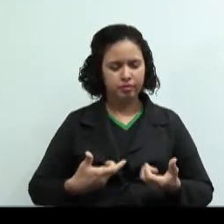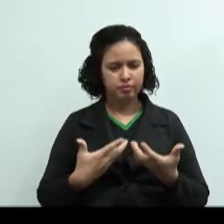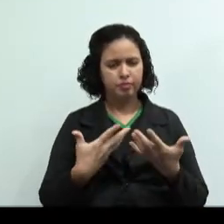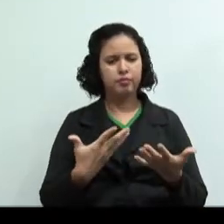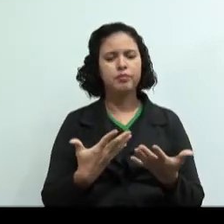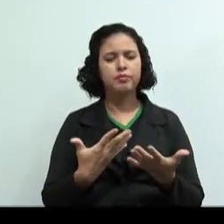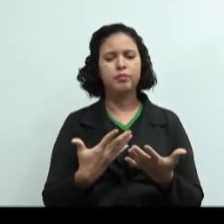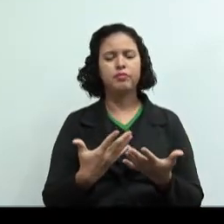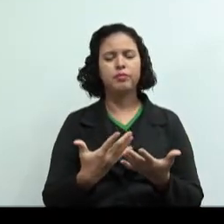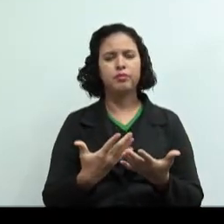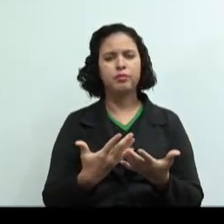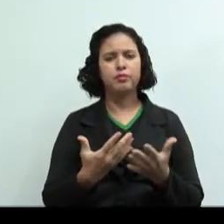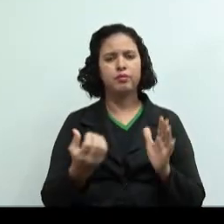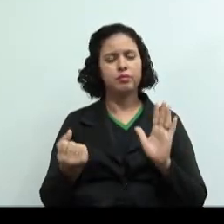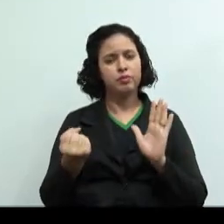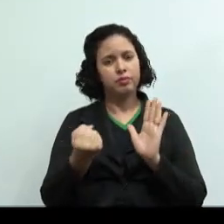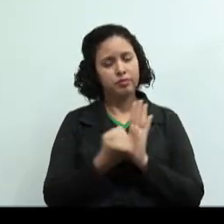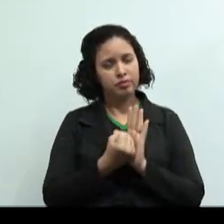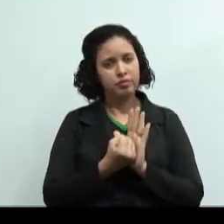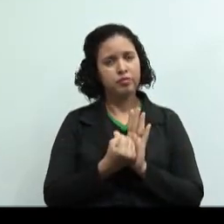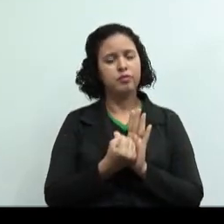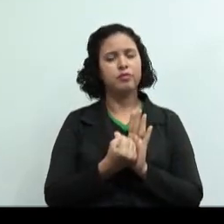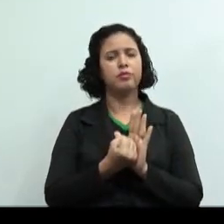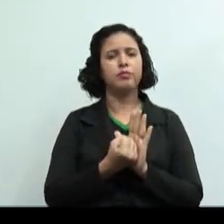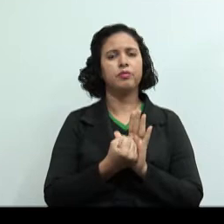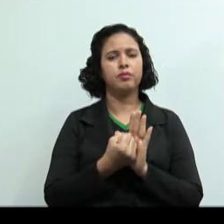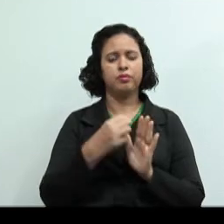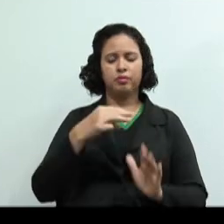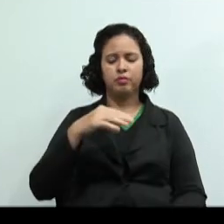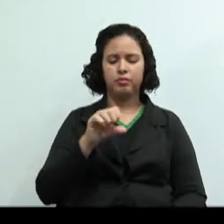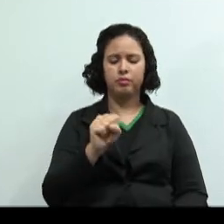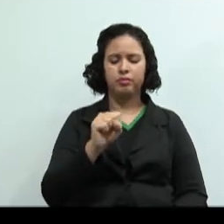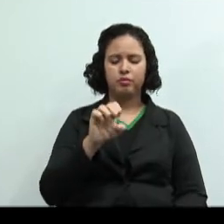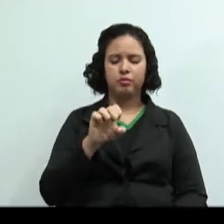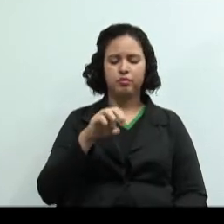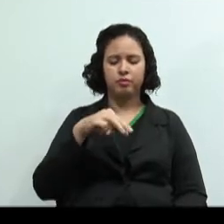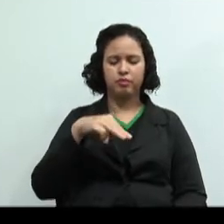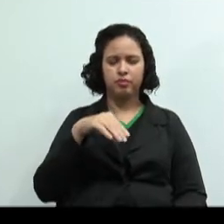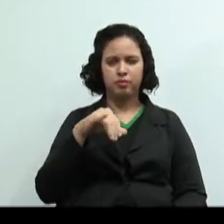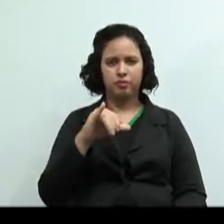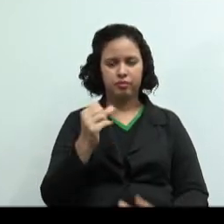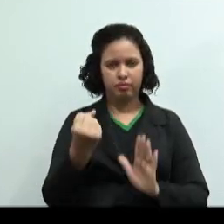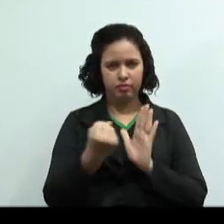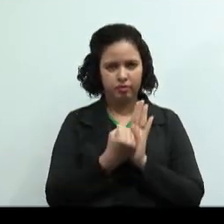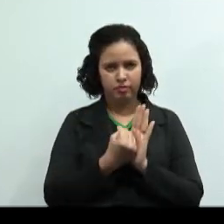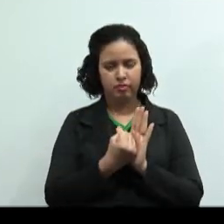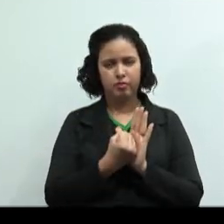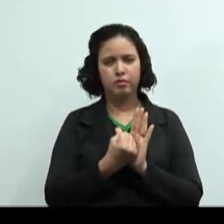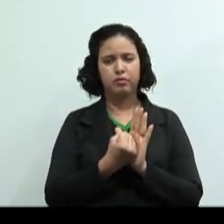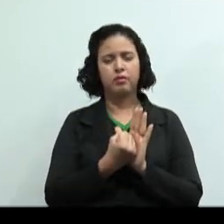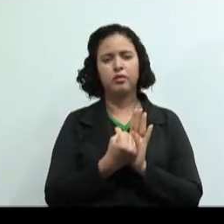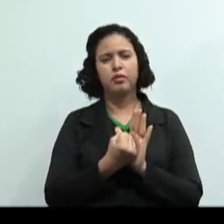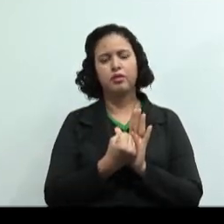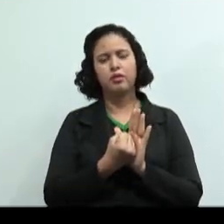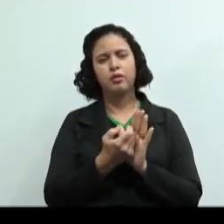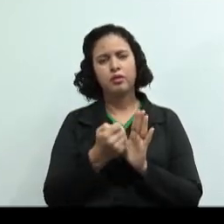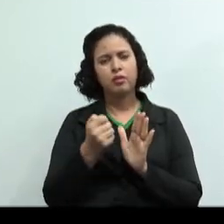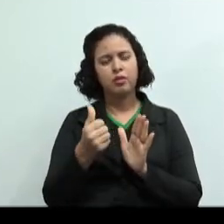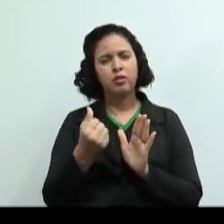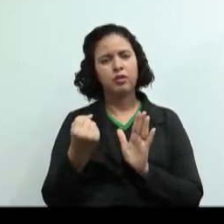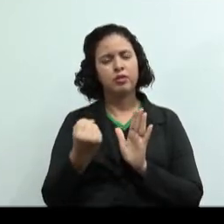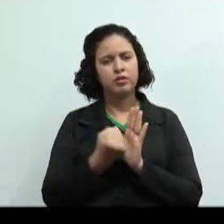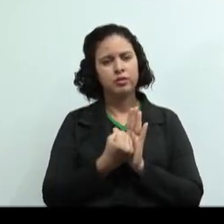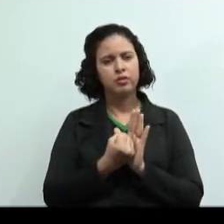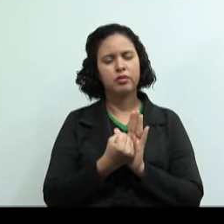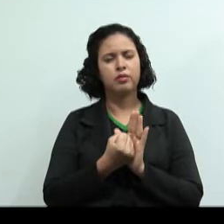dispêndios semifixos, são os custos que se mantêm quase fixos, mas reagem ao